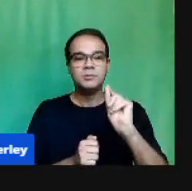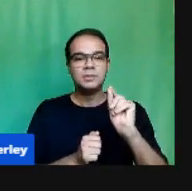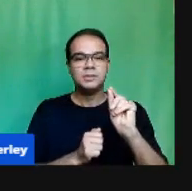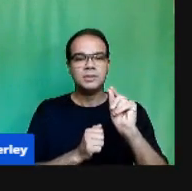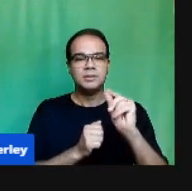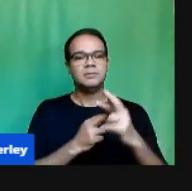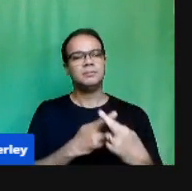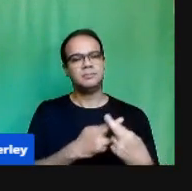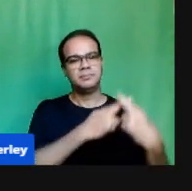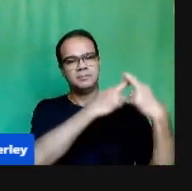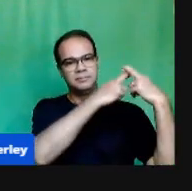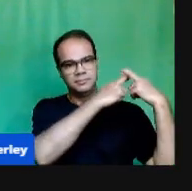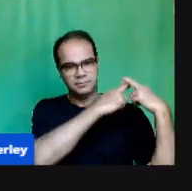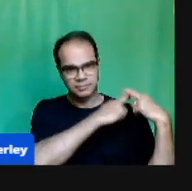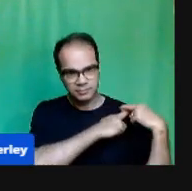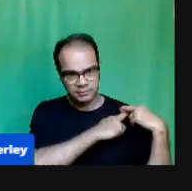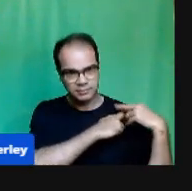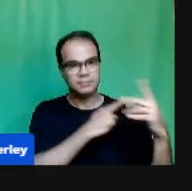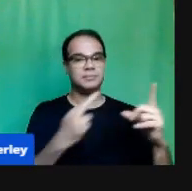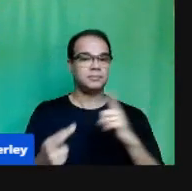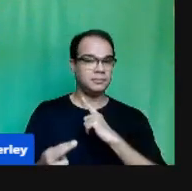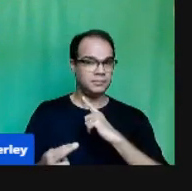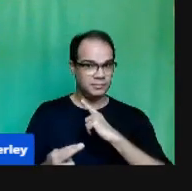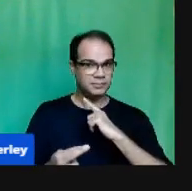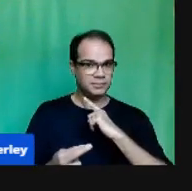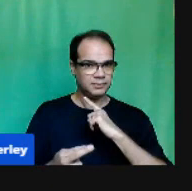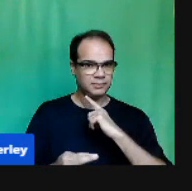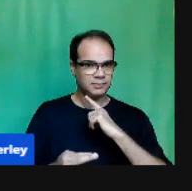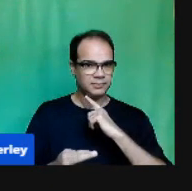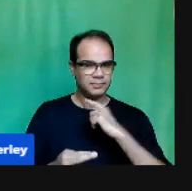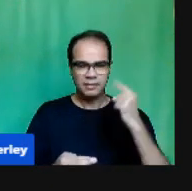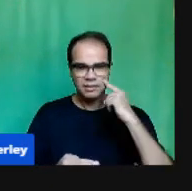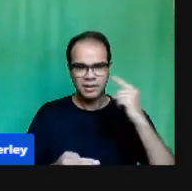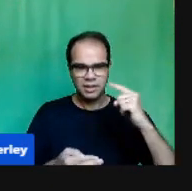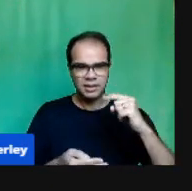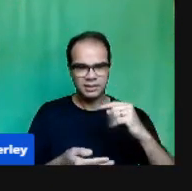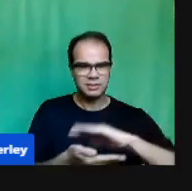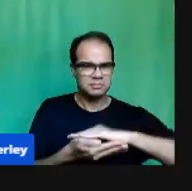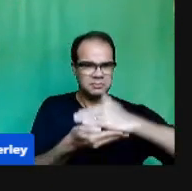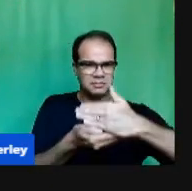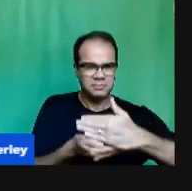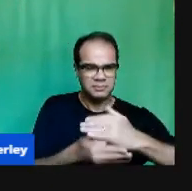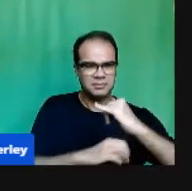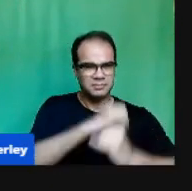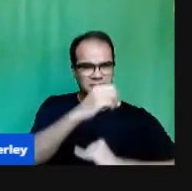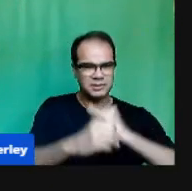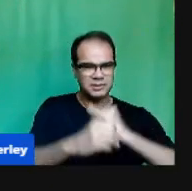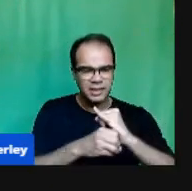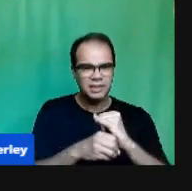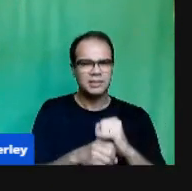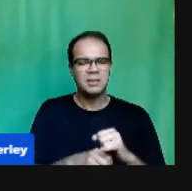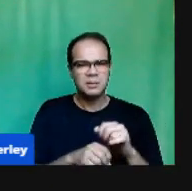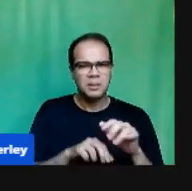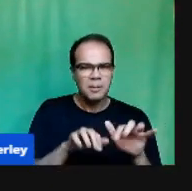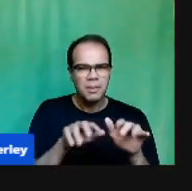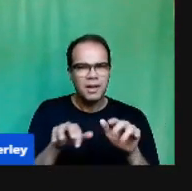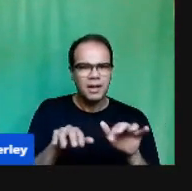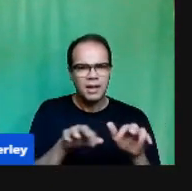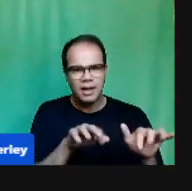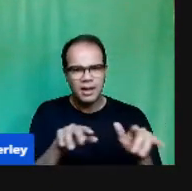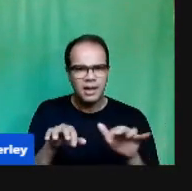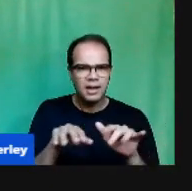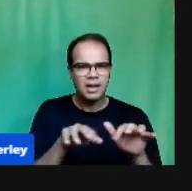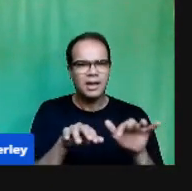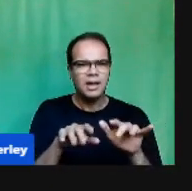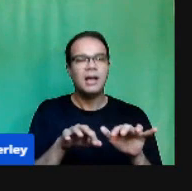personalizar Este ambiente Afim De conseguir Melhores resultados Quanto A compreensão Do conteúdo Dos alunos